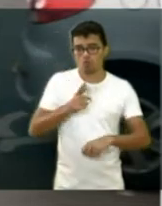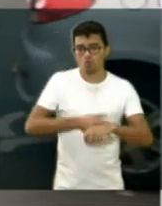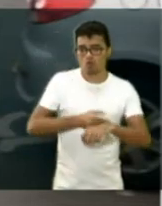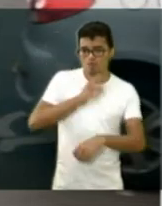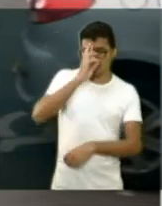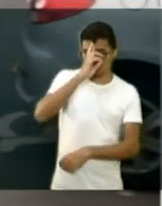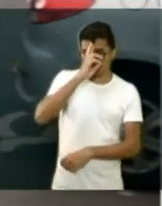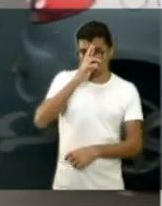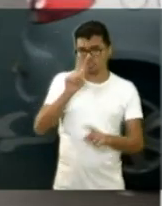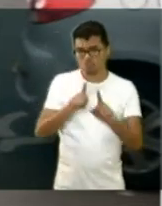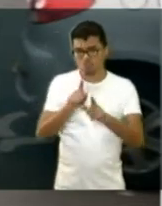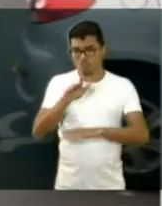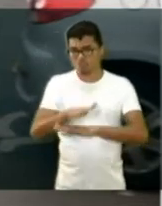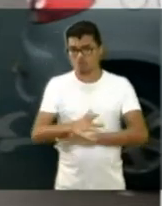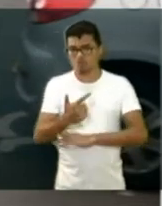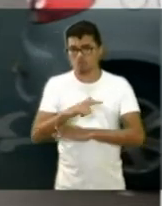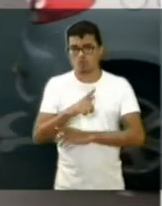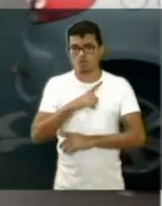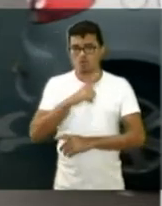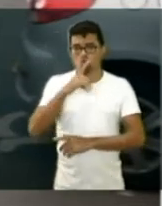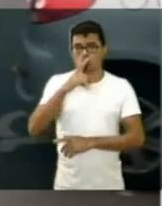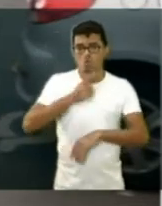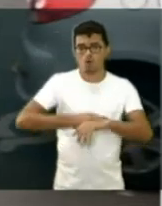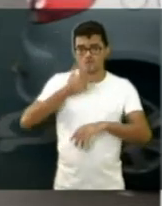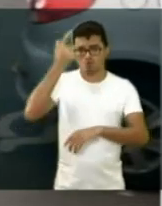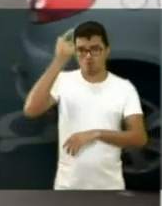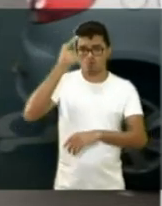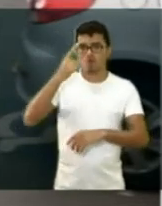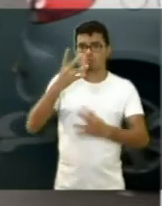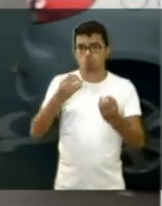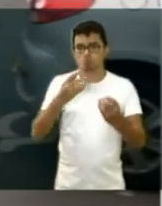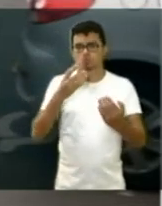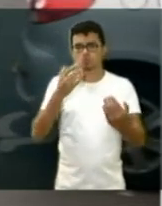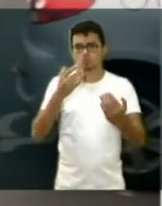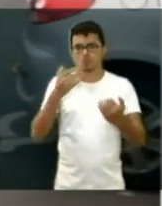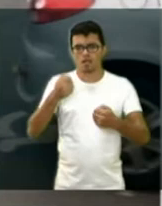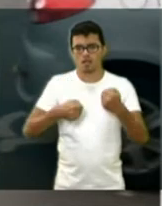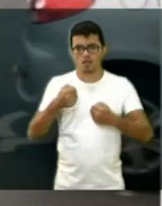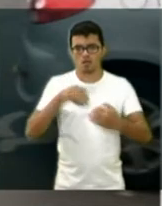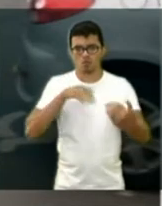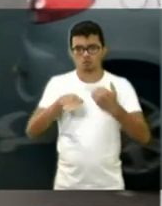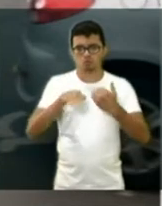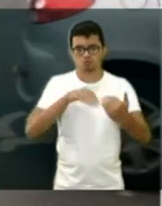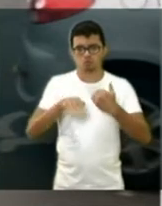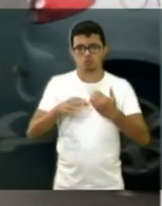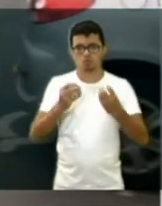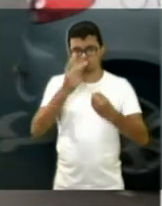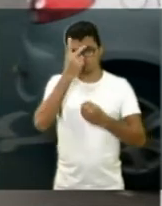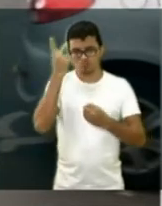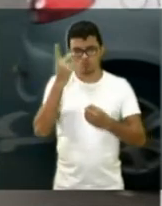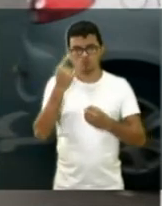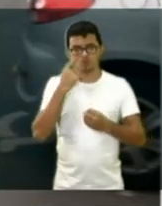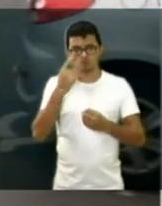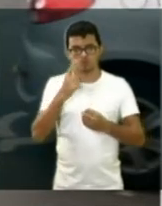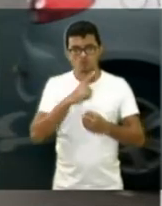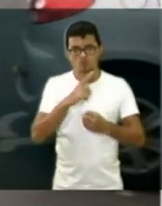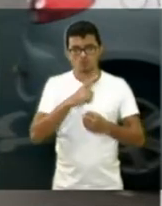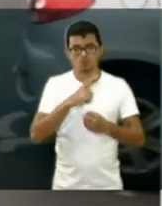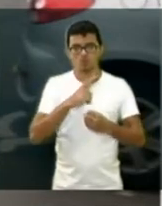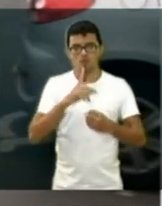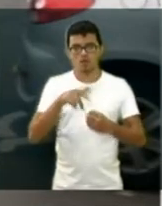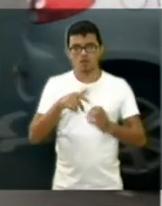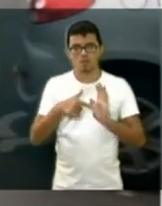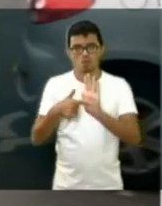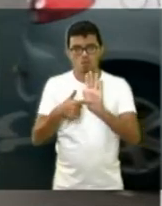damo, o daminho, o pessoal que vão lá, estão muito, quando viram a gente focalizando, mostrando, todo mundo preocupado.